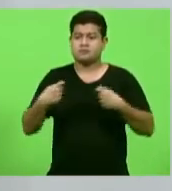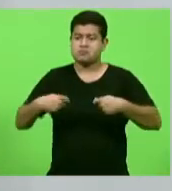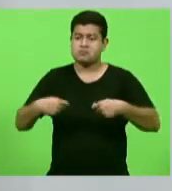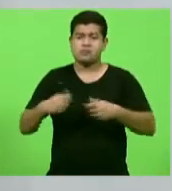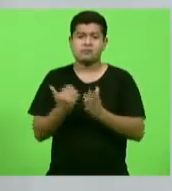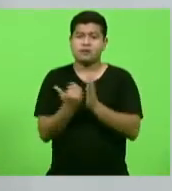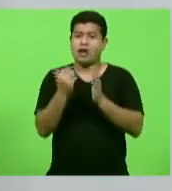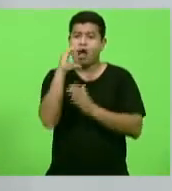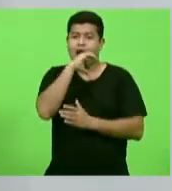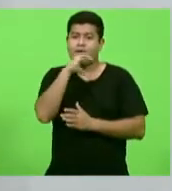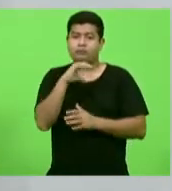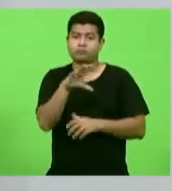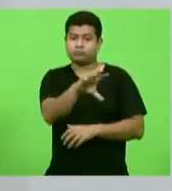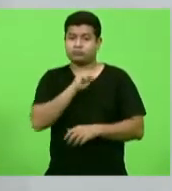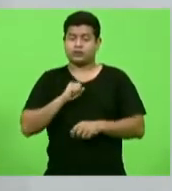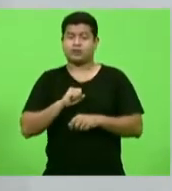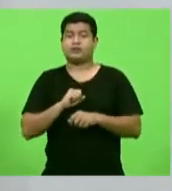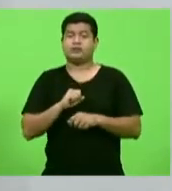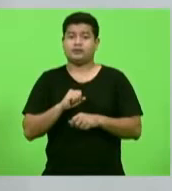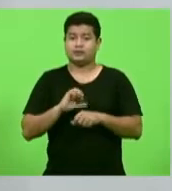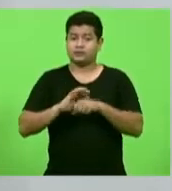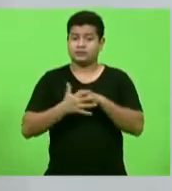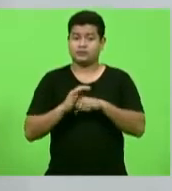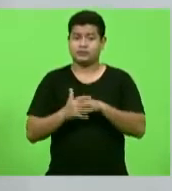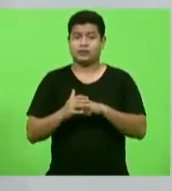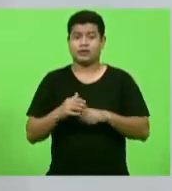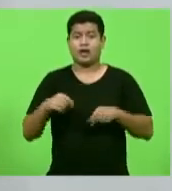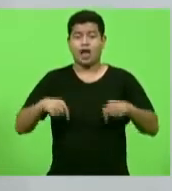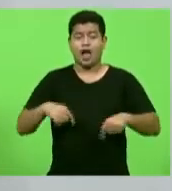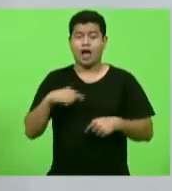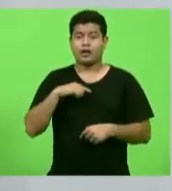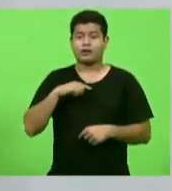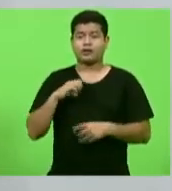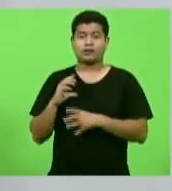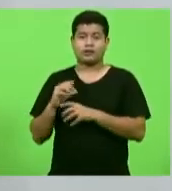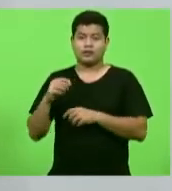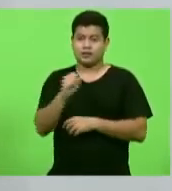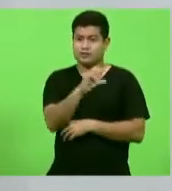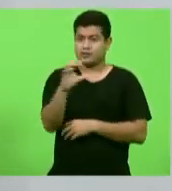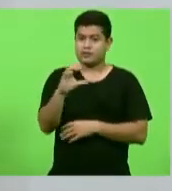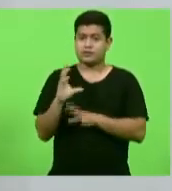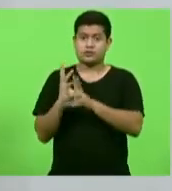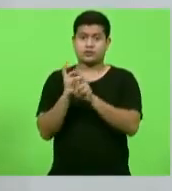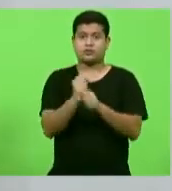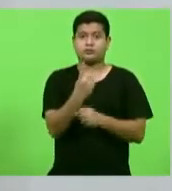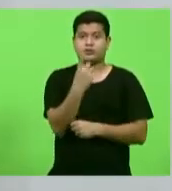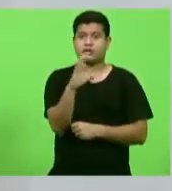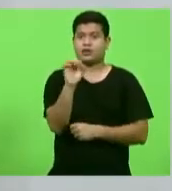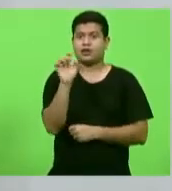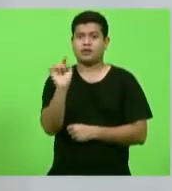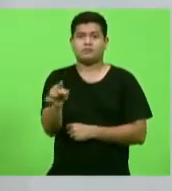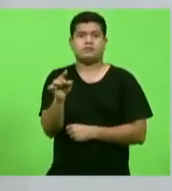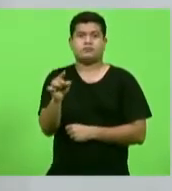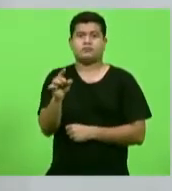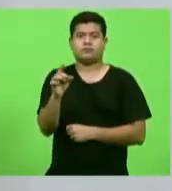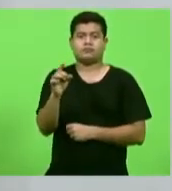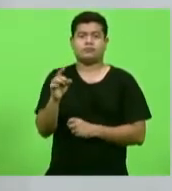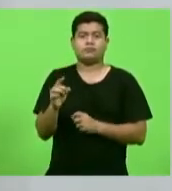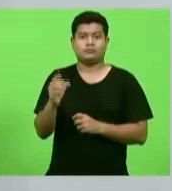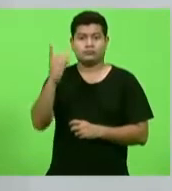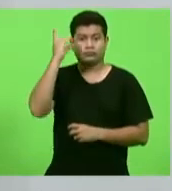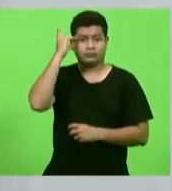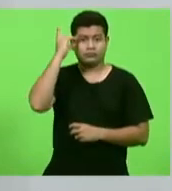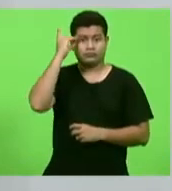E aqui em Santa Catarina nós temos hoje 10 mil pessoas com síndrome de Down, vivendo a grande maioria já